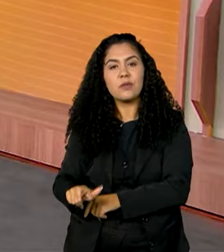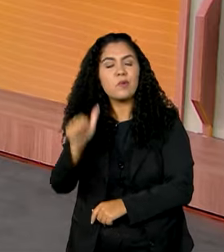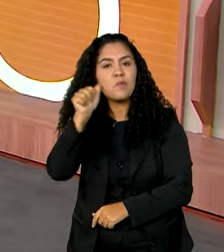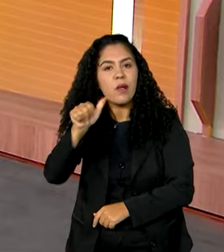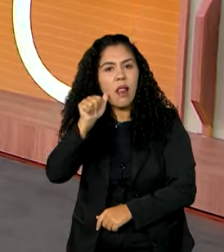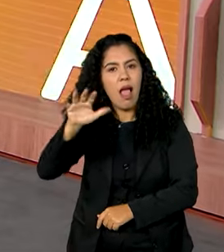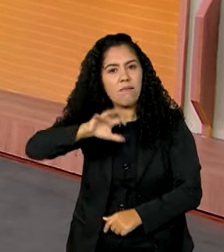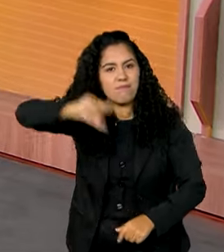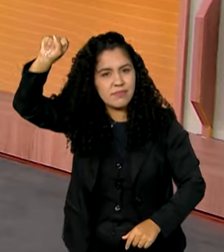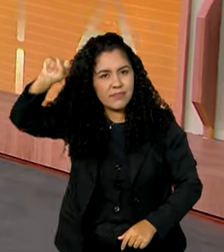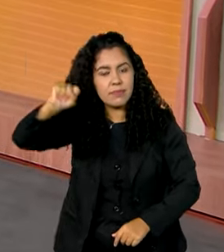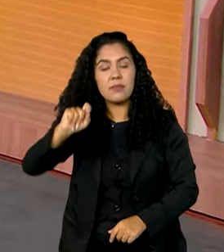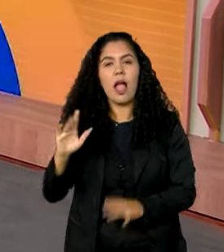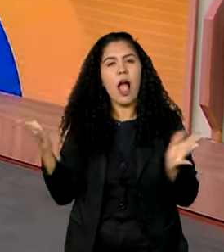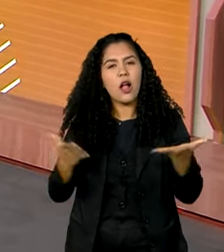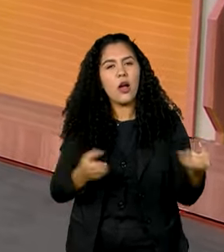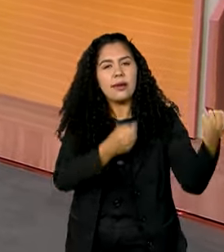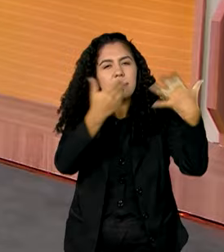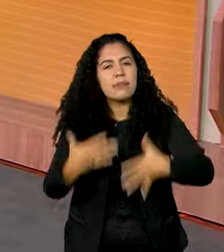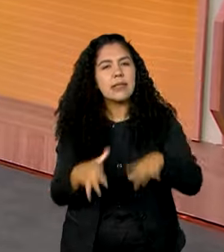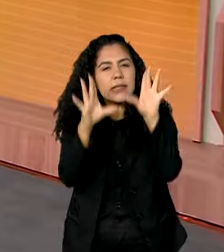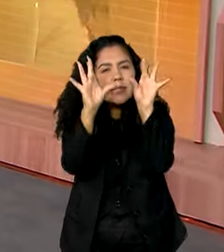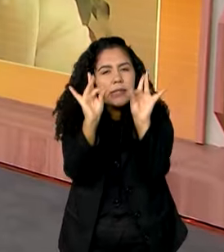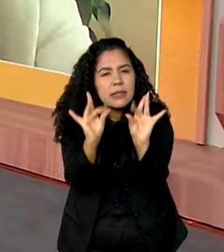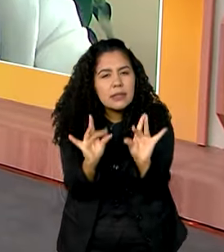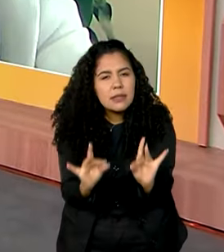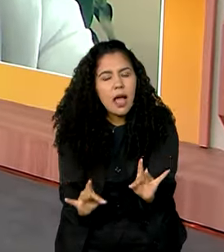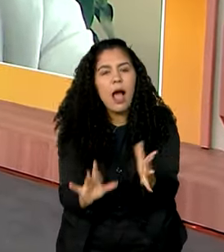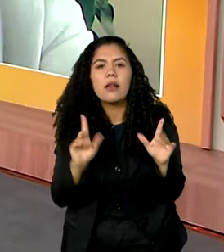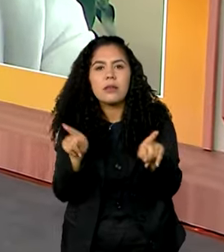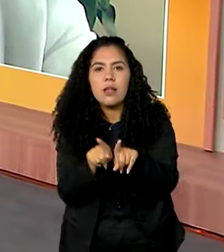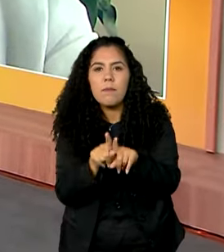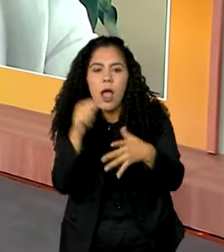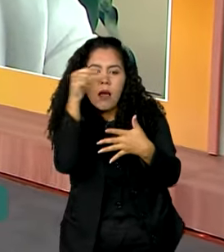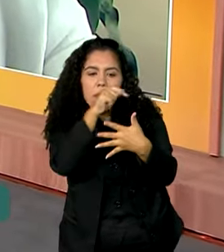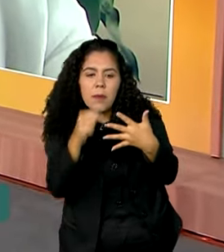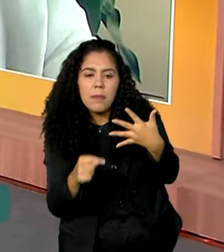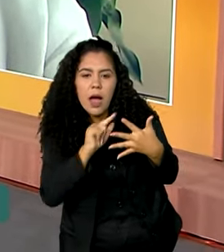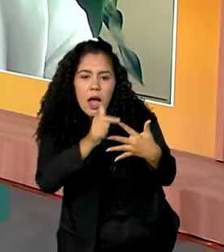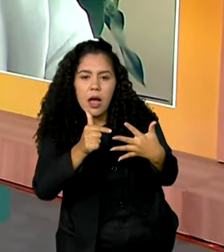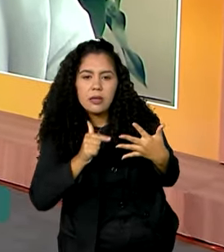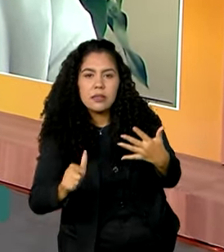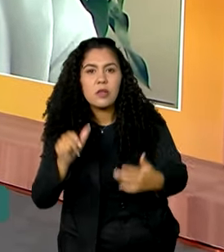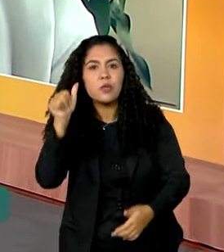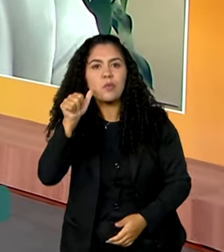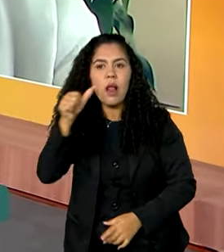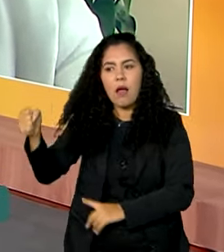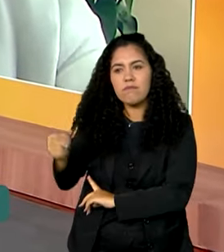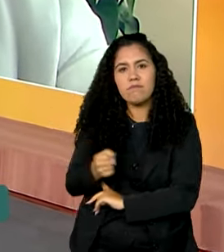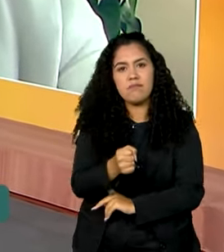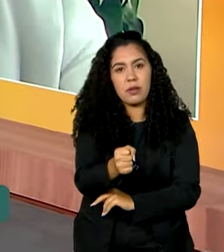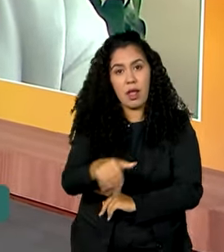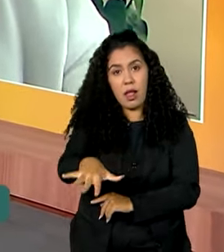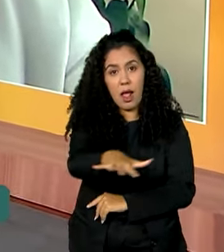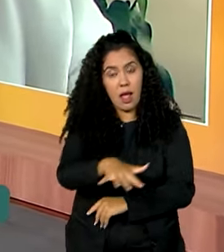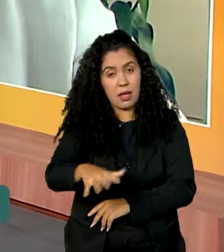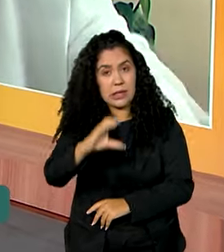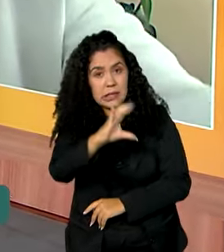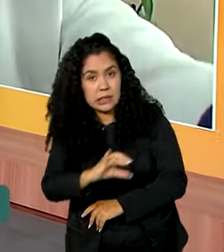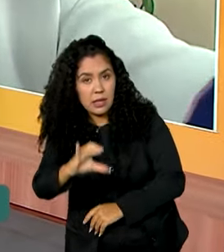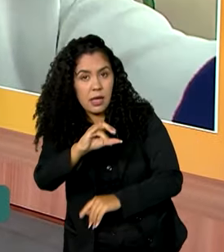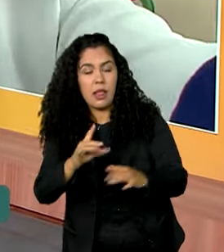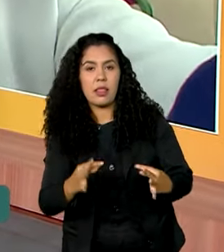ano. Quem vai contar mais sobre essa e outras ações de estímulo à participação feminina na área da ciência e tecnologia